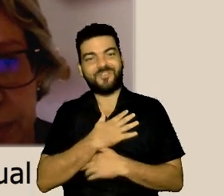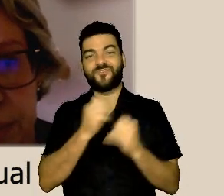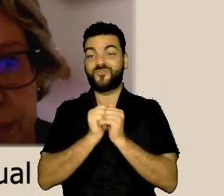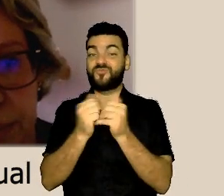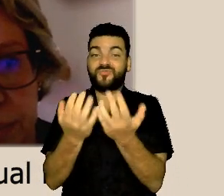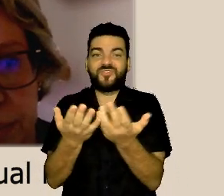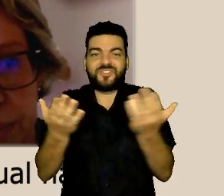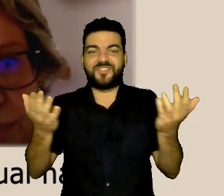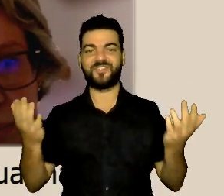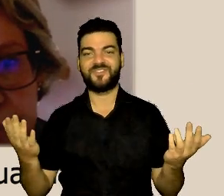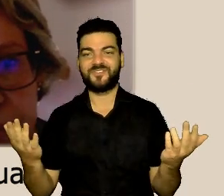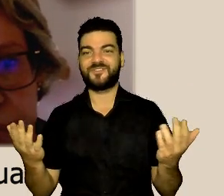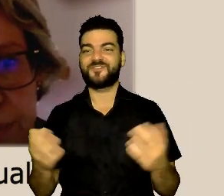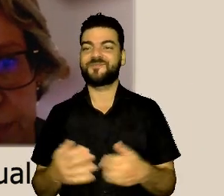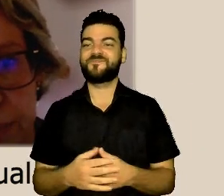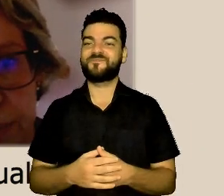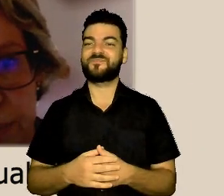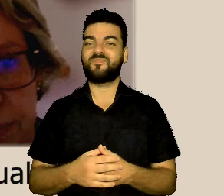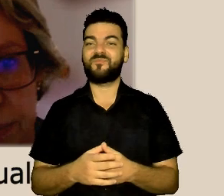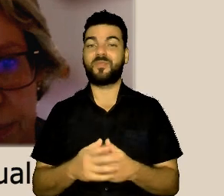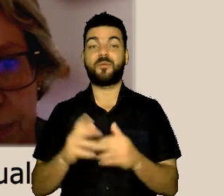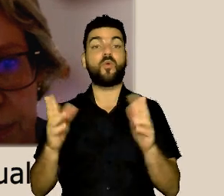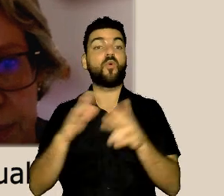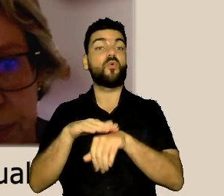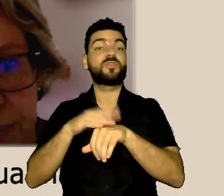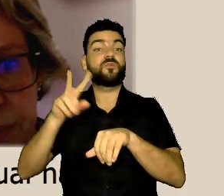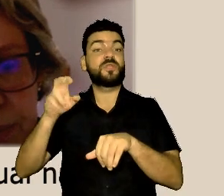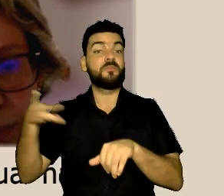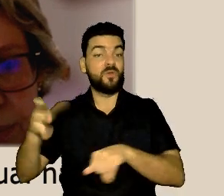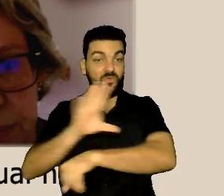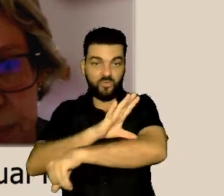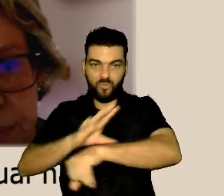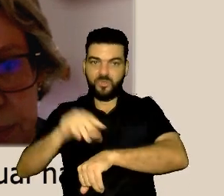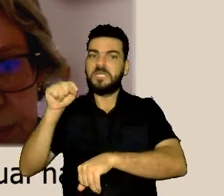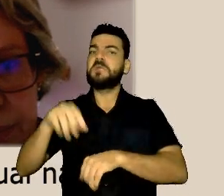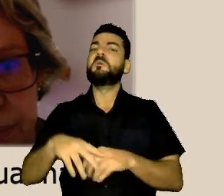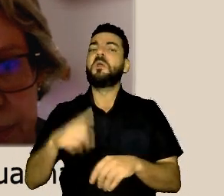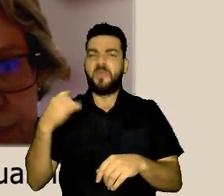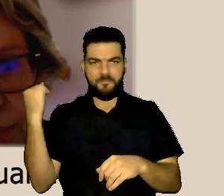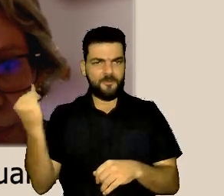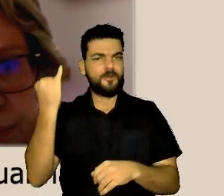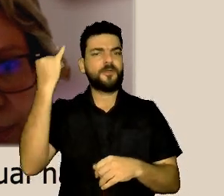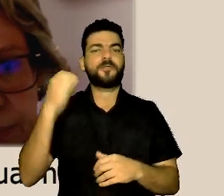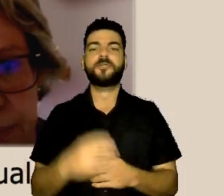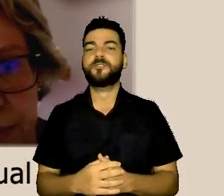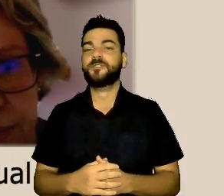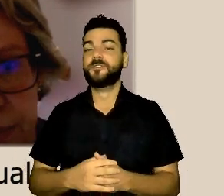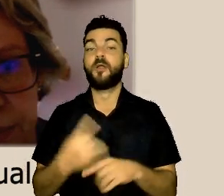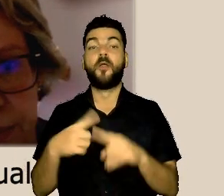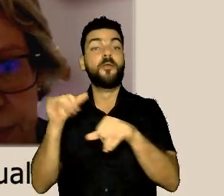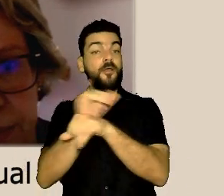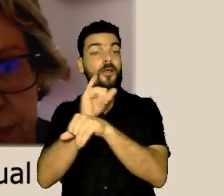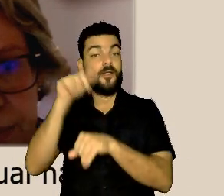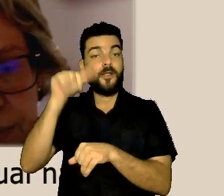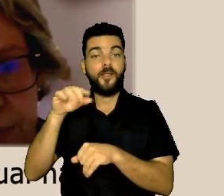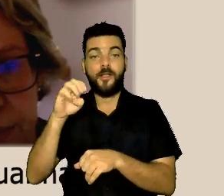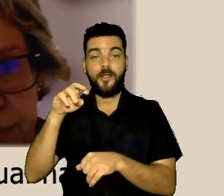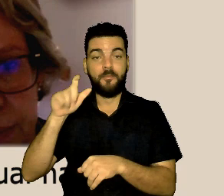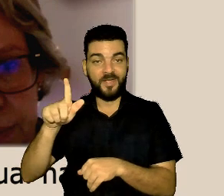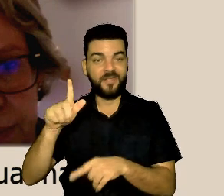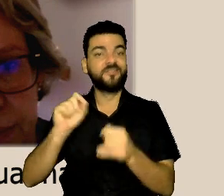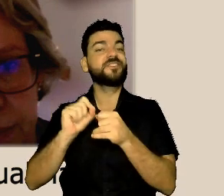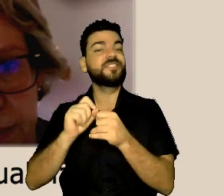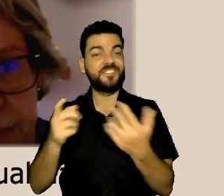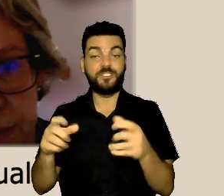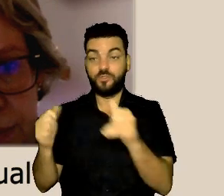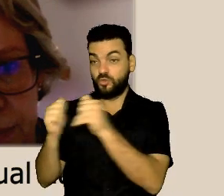que é uma realização da nossa escola EMAG, juntamente com a Comissão de Prevenção e Enfrentamento do Assédio